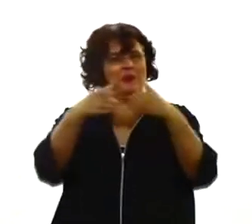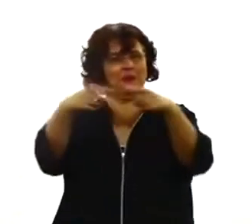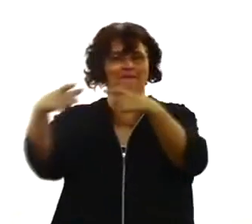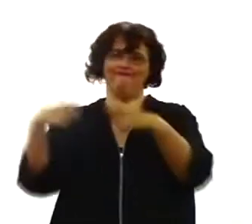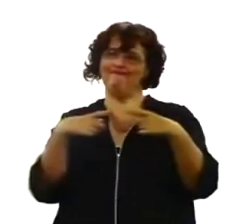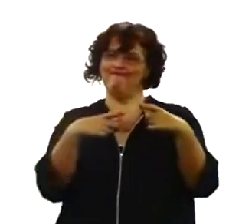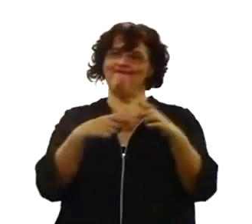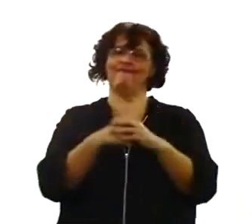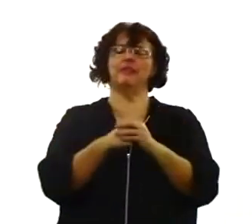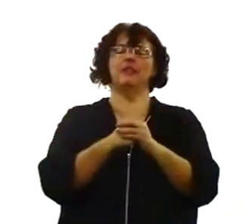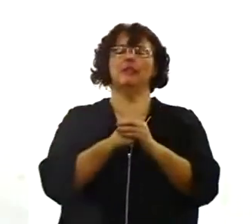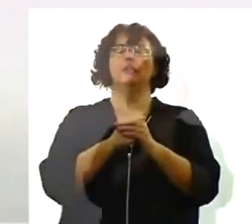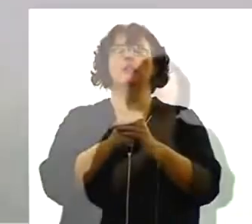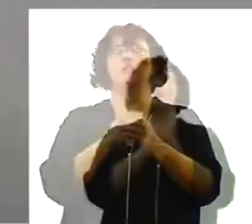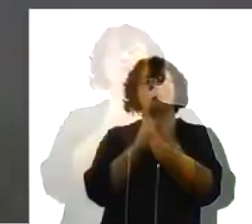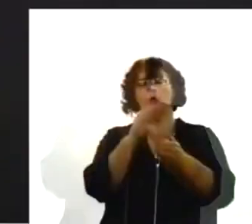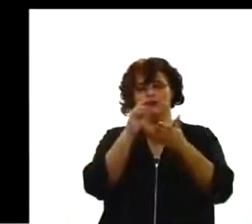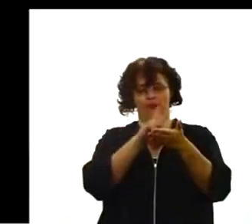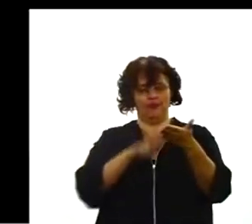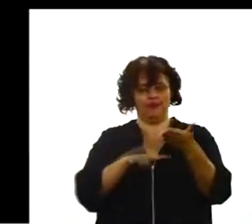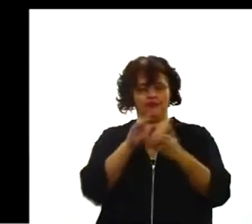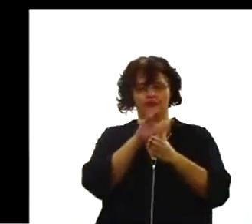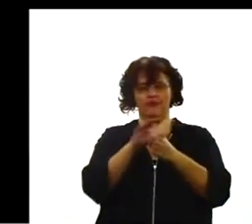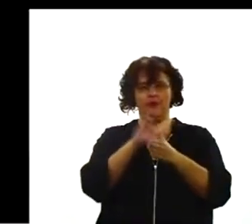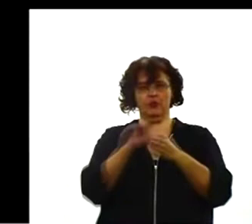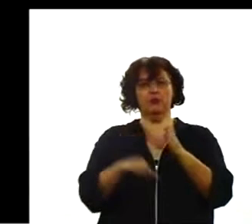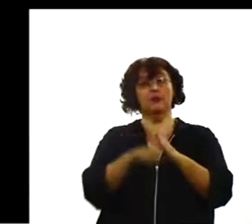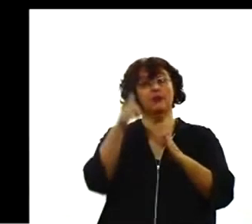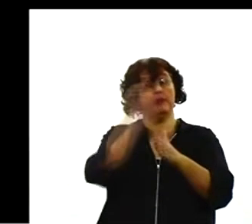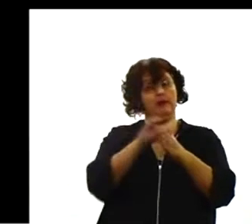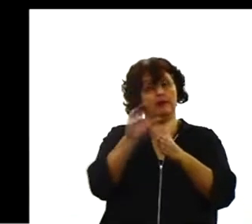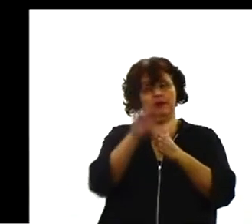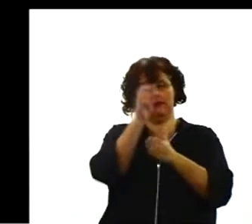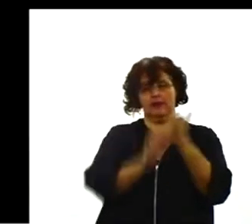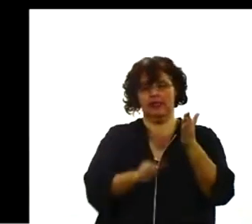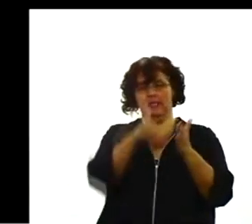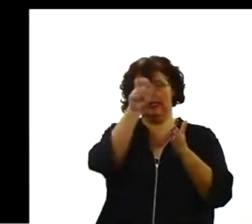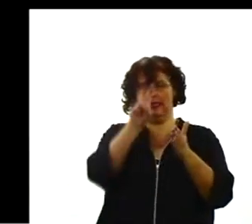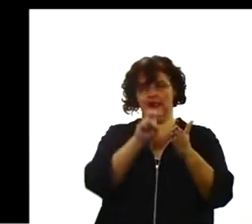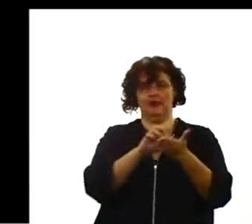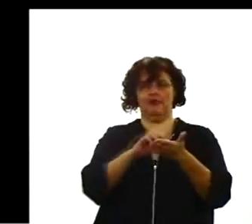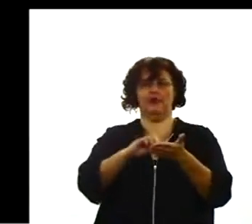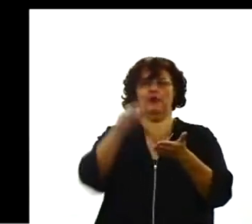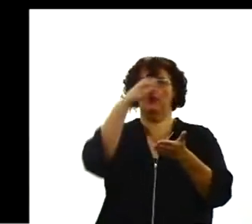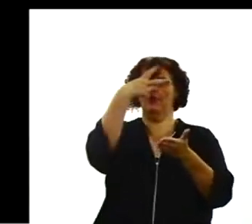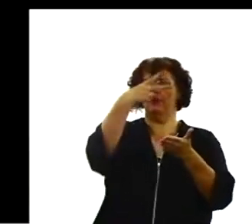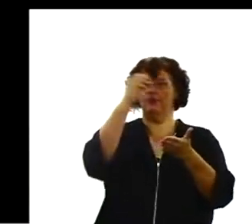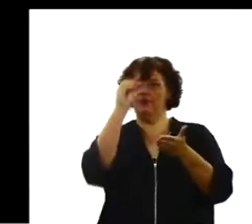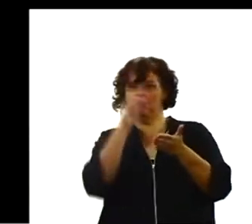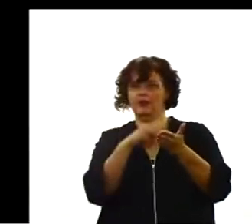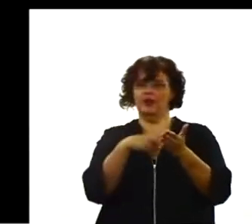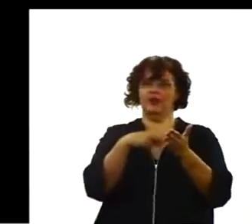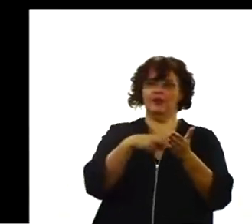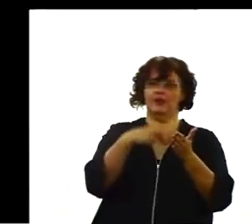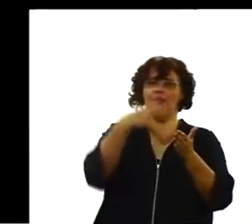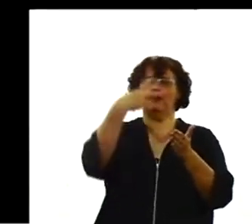de Paulo aos Coríntios no capítulo 15, os versículos 20 a 28. Se você tiver a